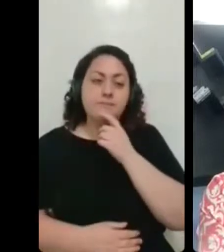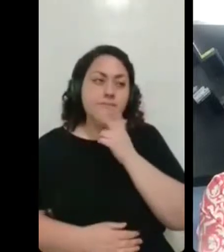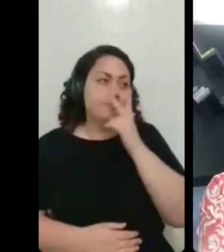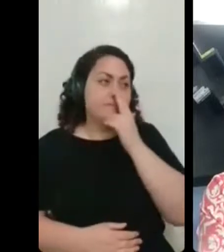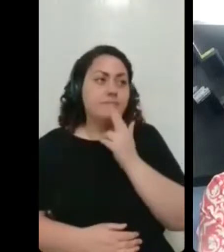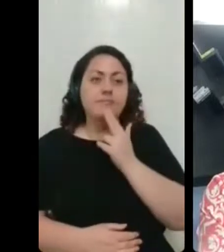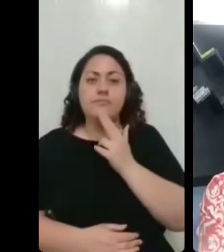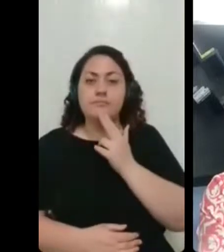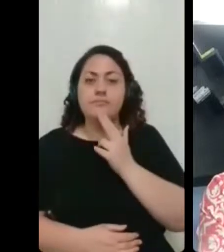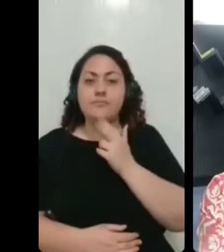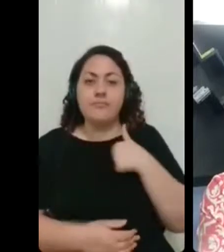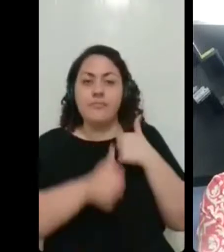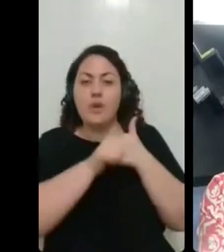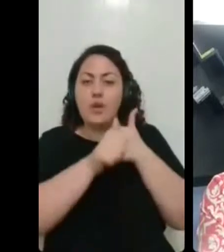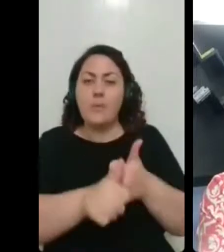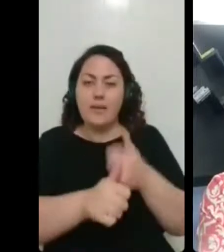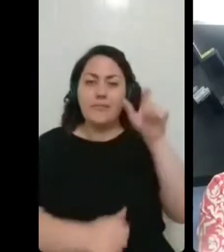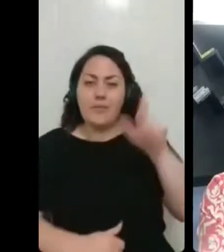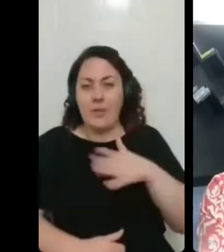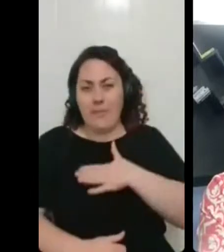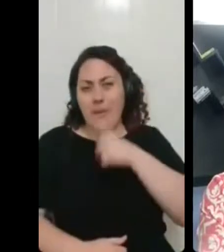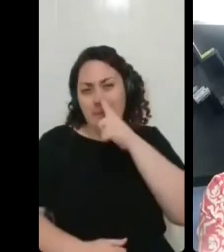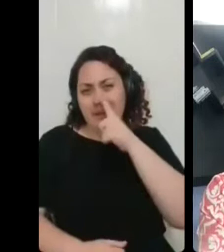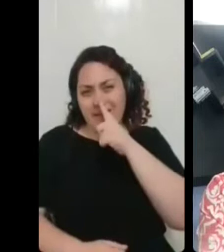pessoa que caso é a minha mãe que teve de